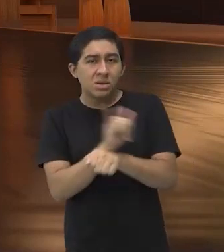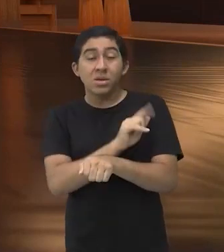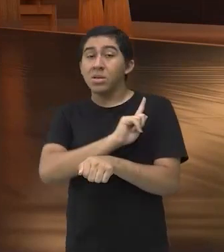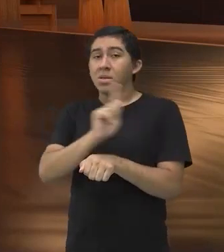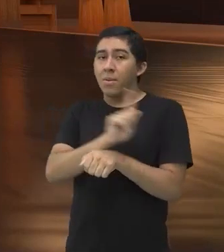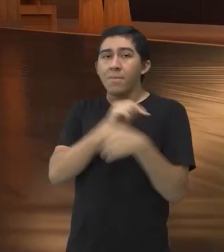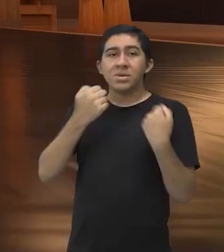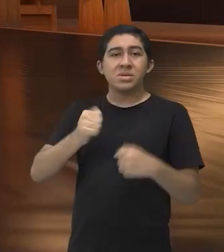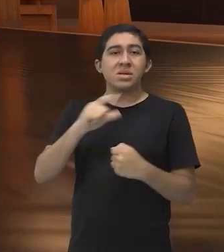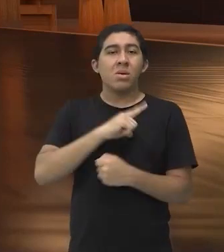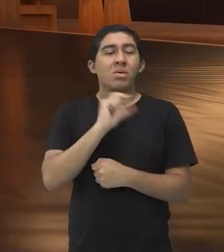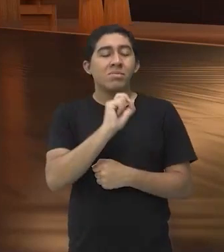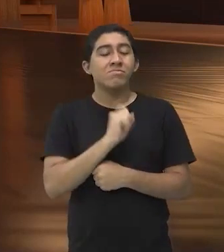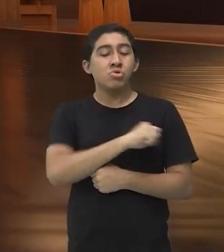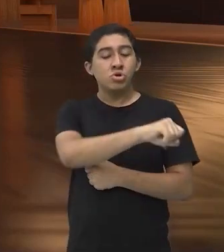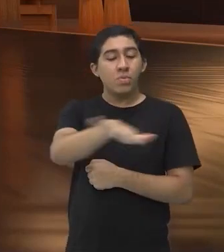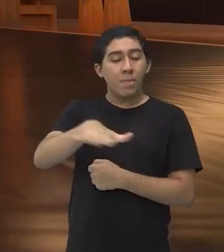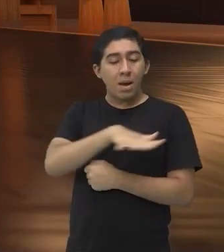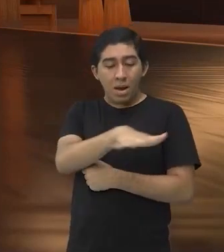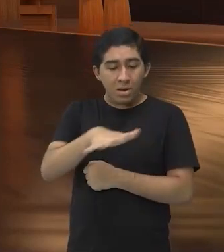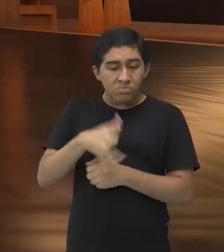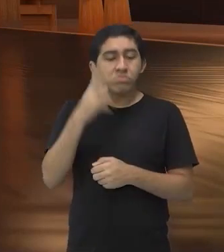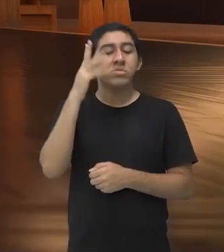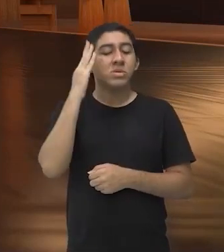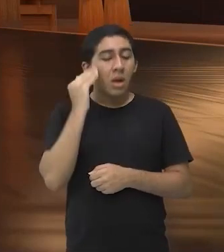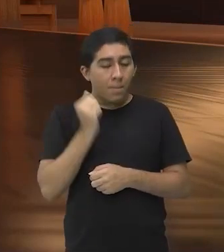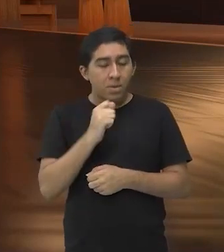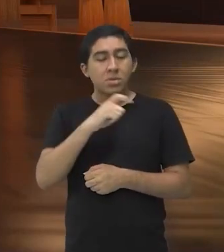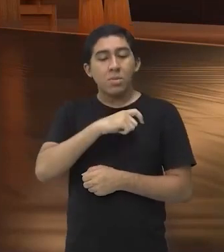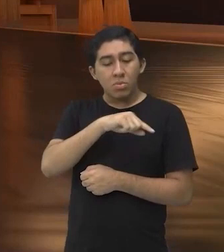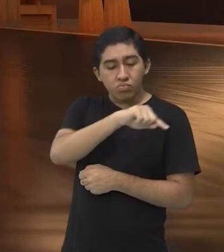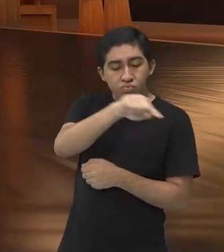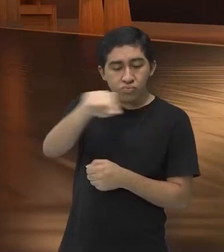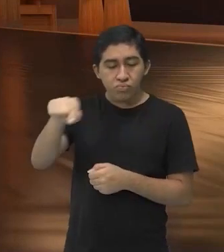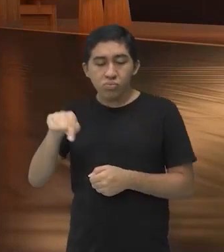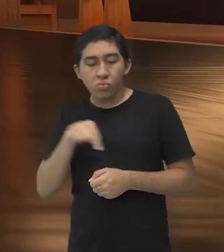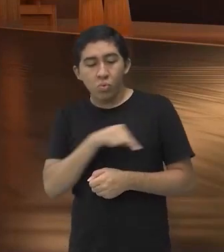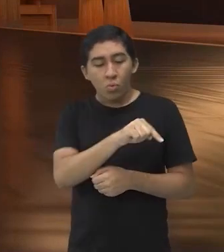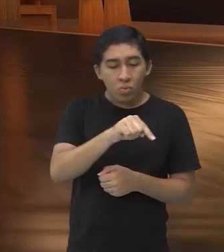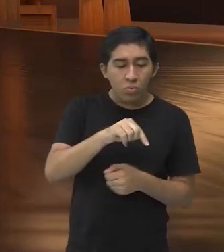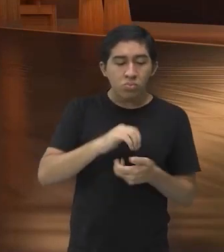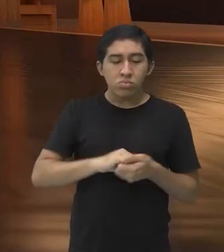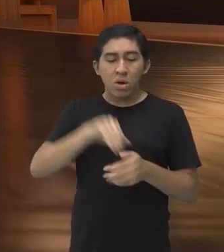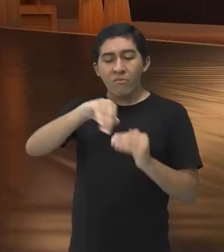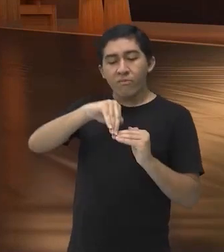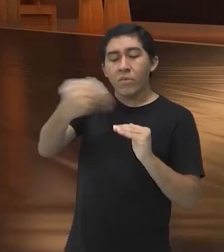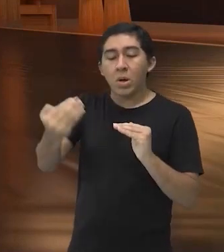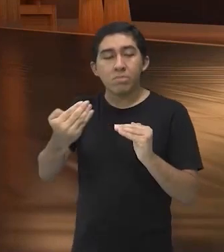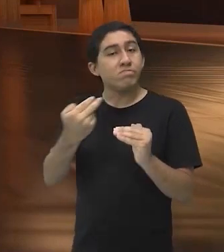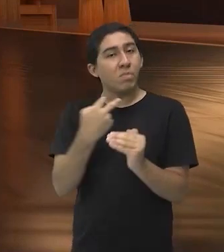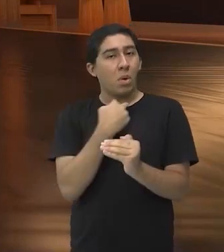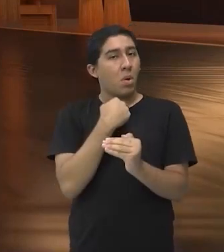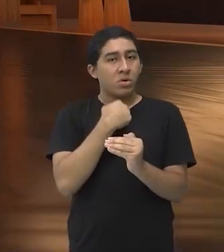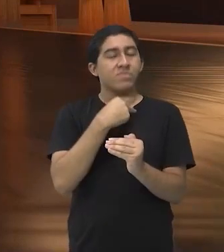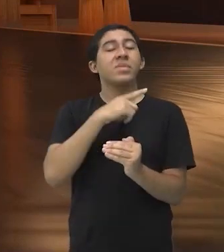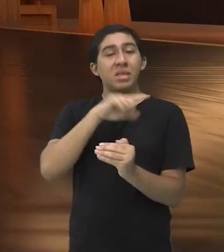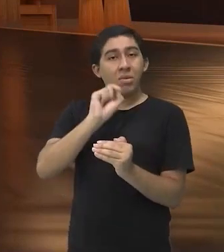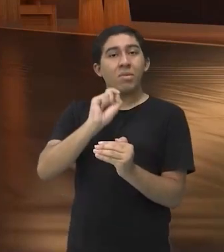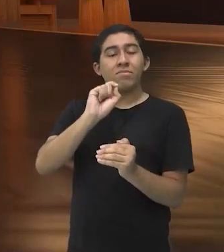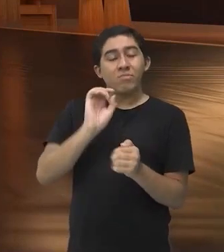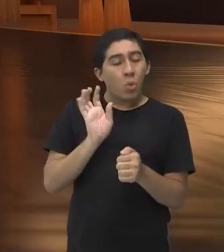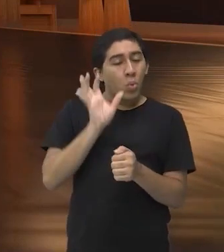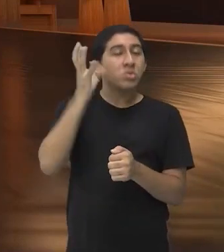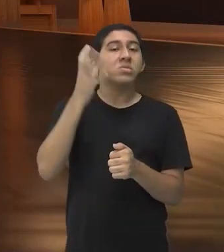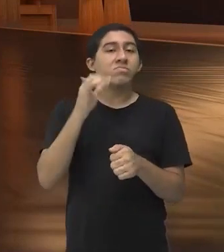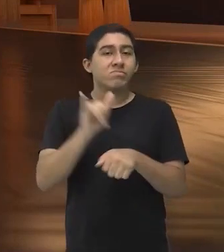precisa ter essa noção de espaço temporal, né? Para poder realizar ali